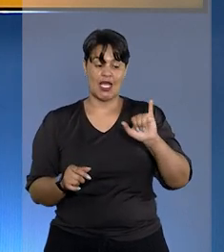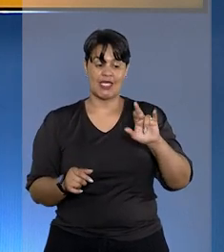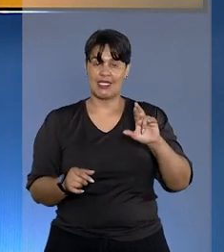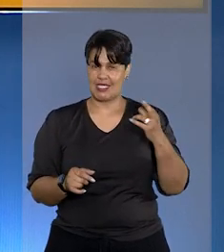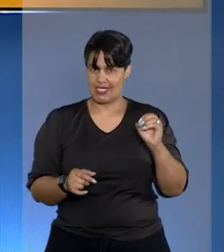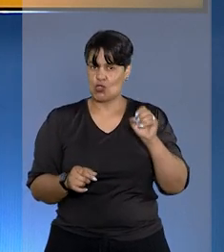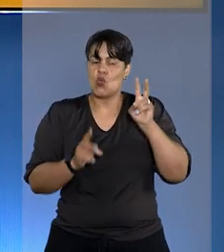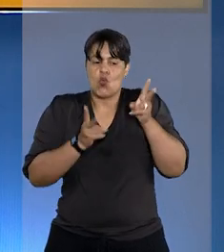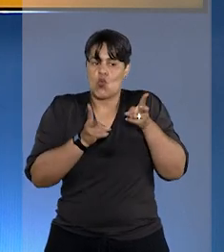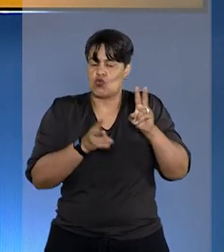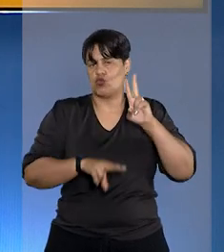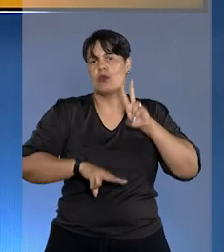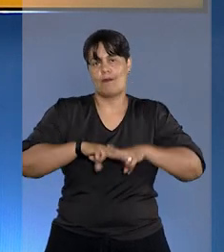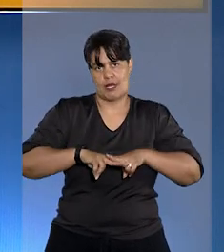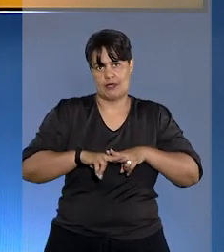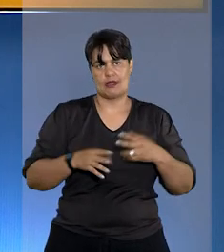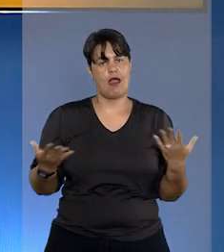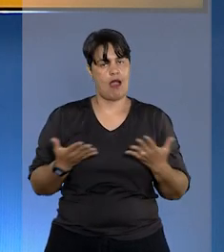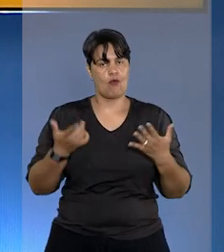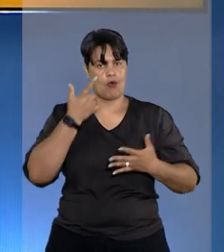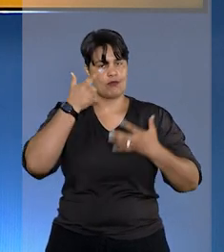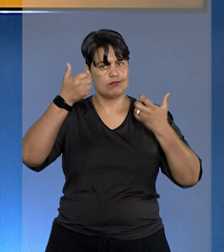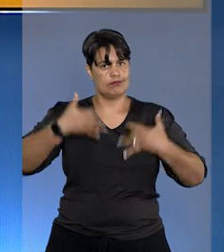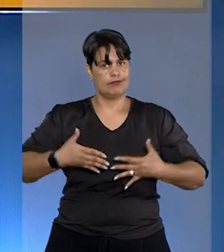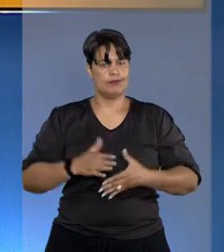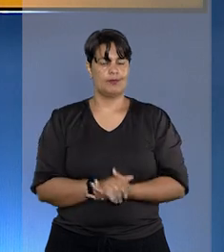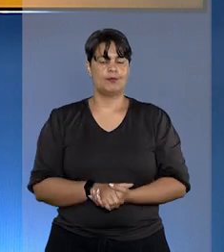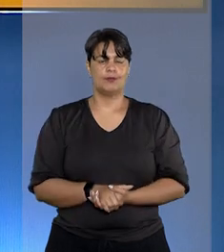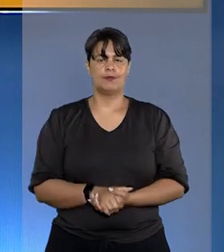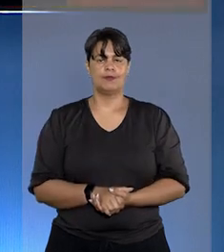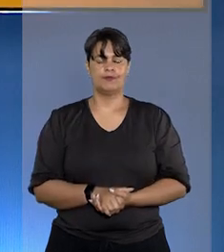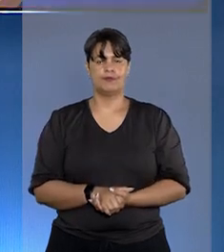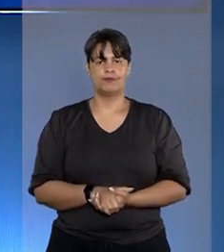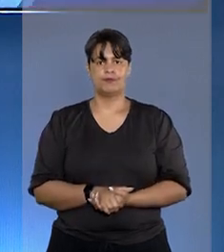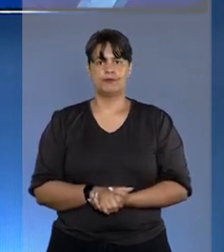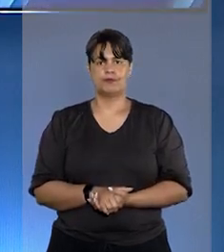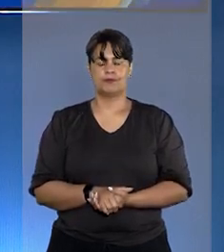preso. A repórter Samanta Peçanha tem os detalhes.